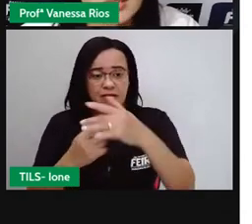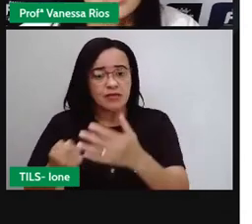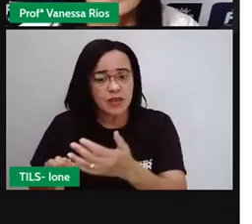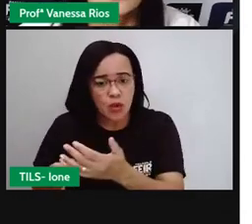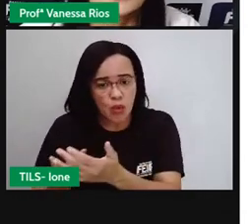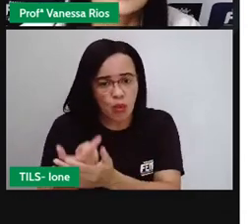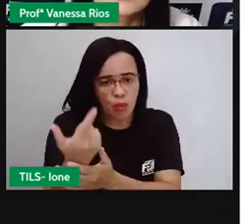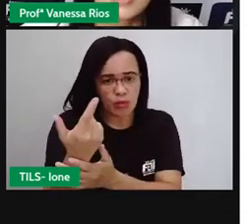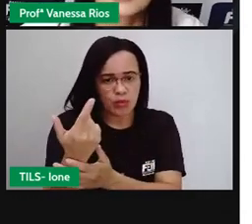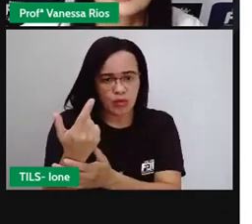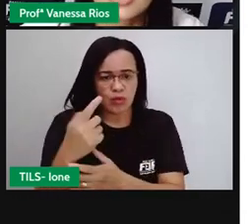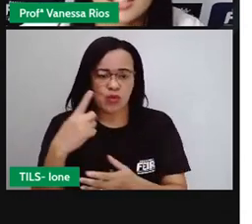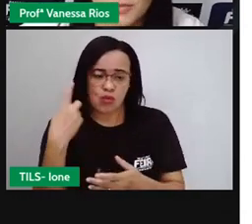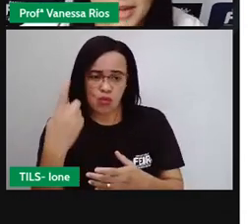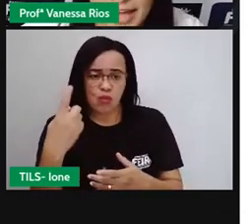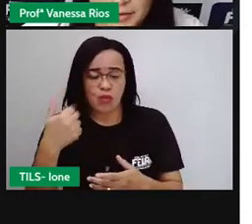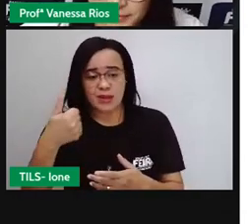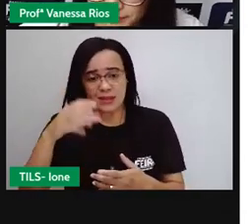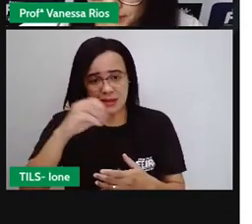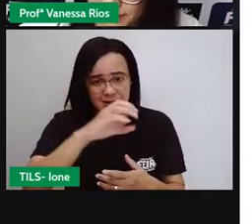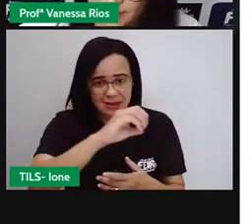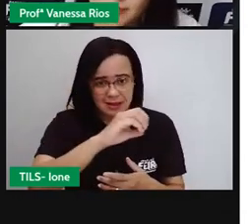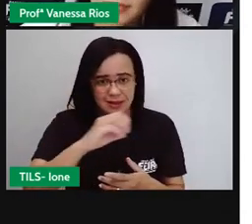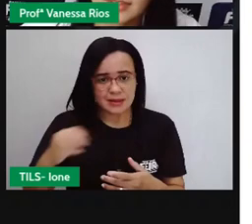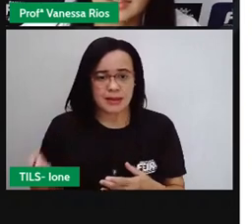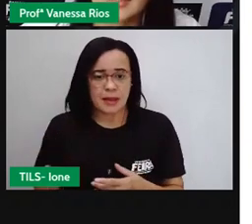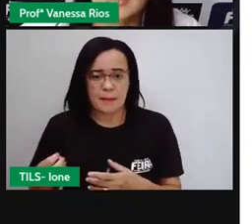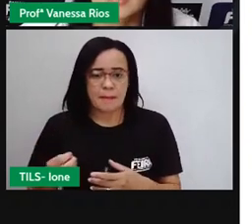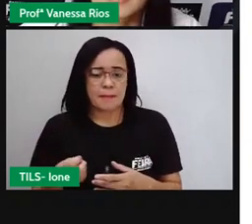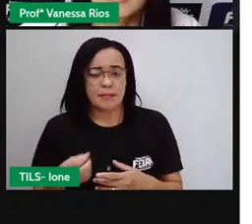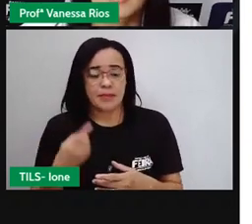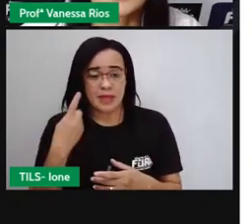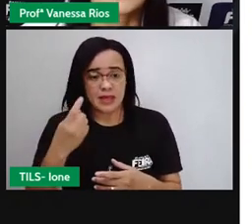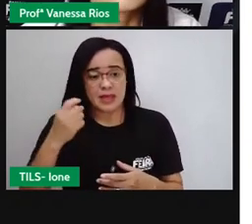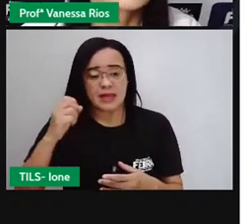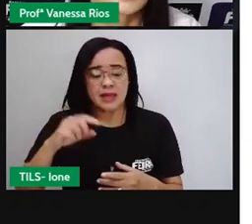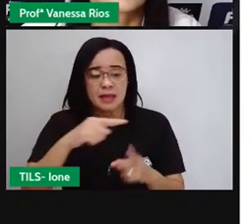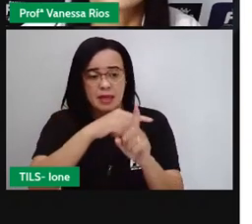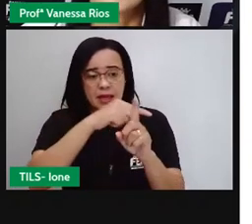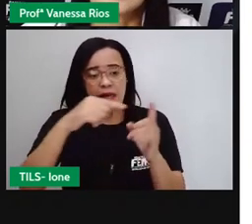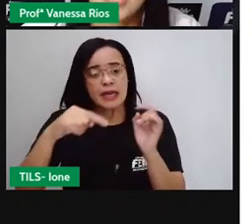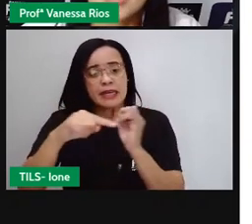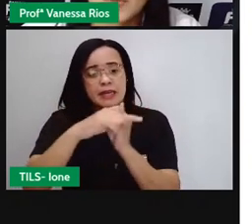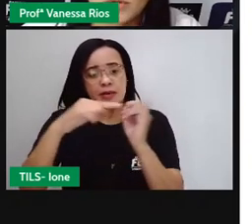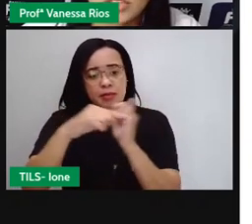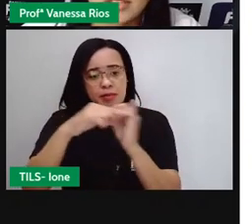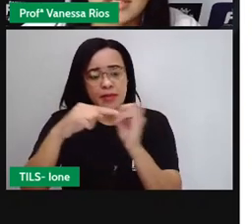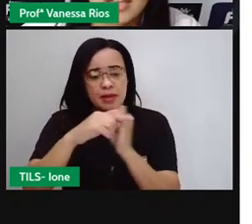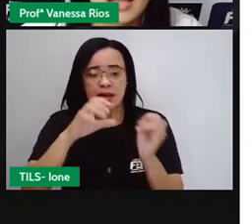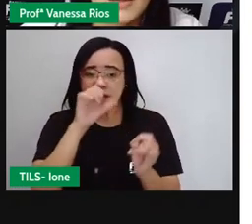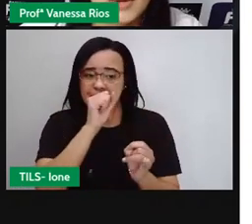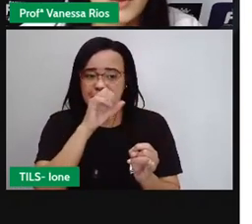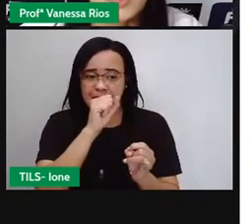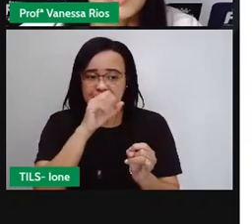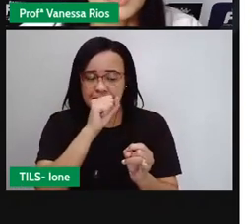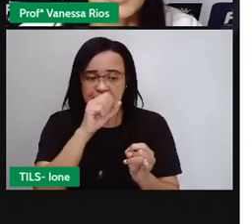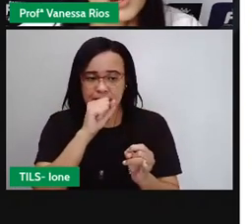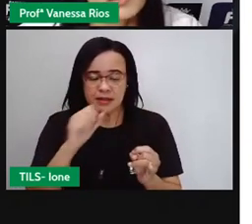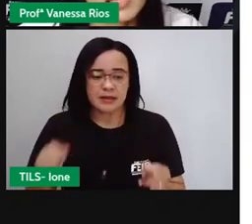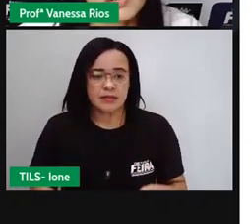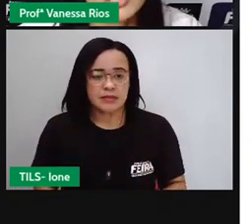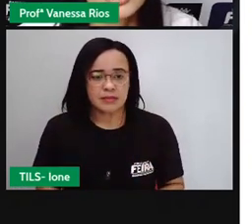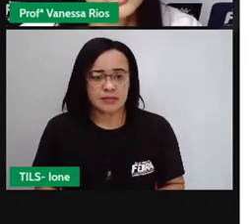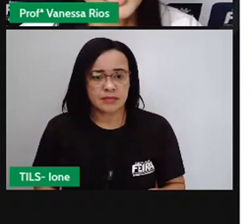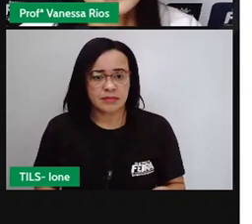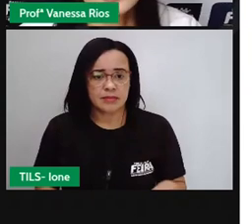Lucas. Quantas laranjas sobraram? Vamos em busca agora das respostas. Para o primeiro